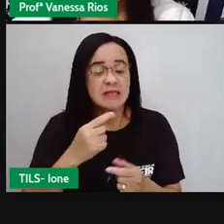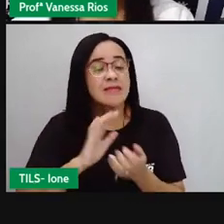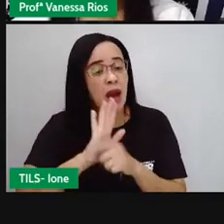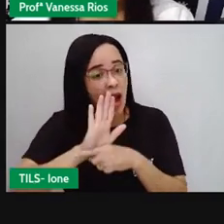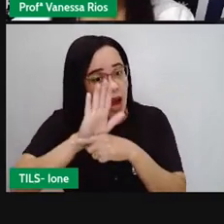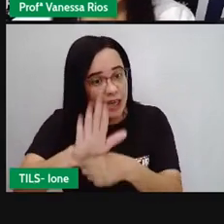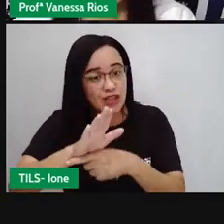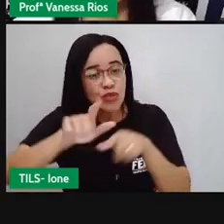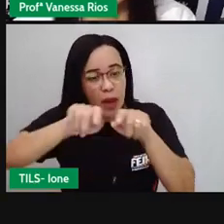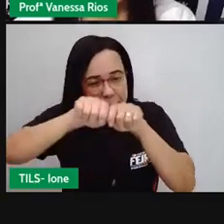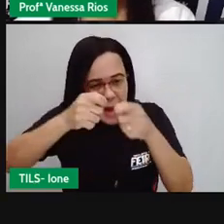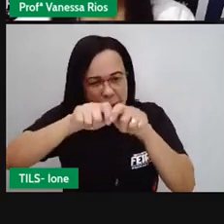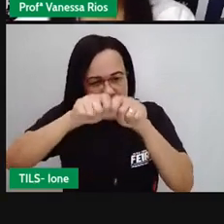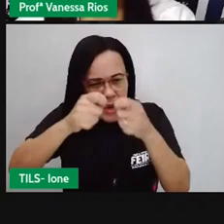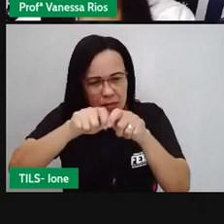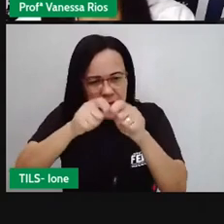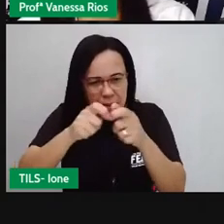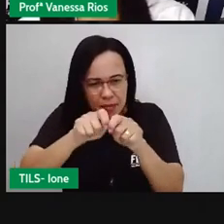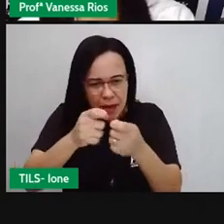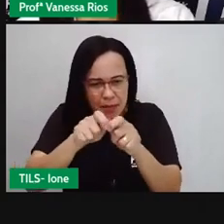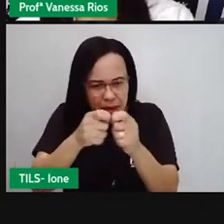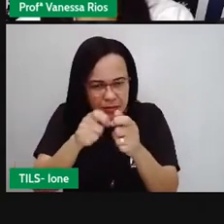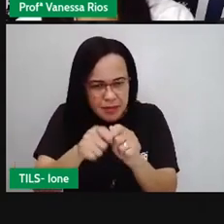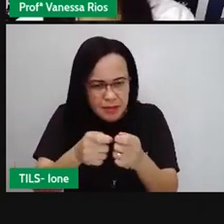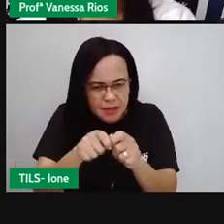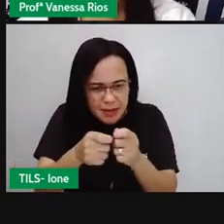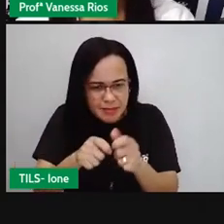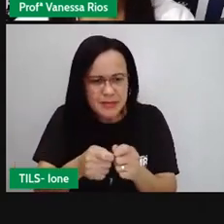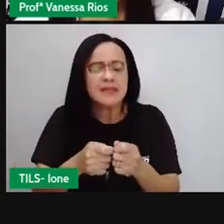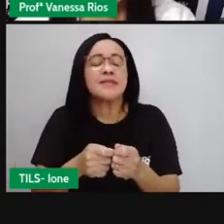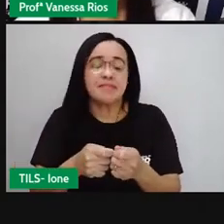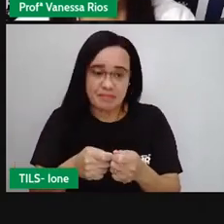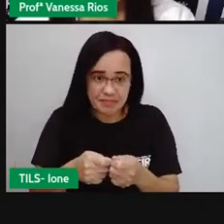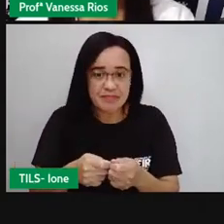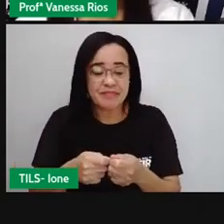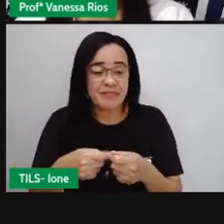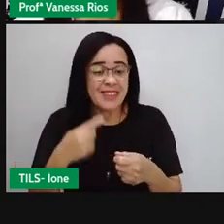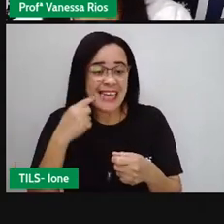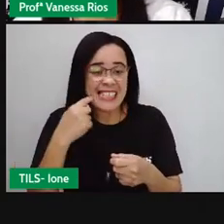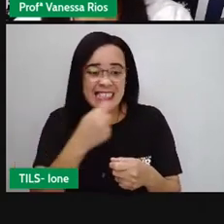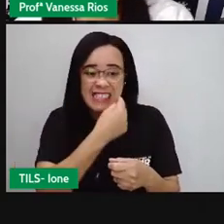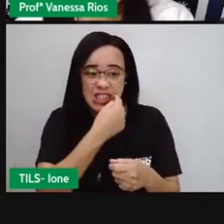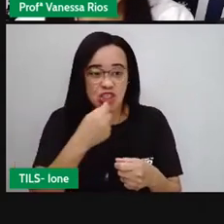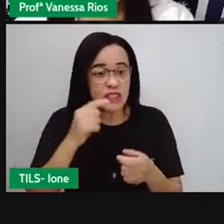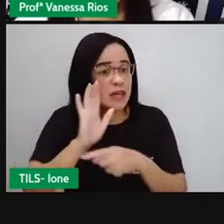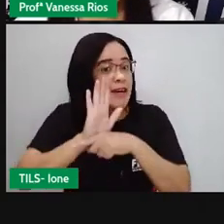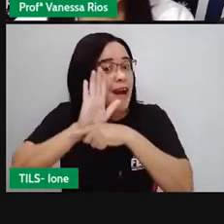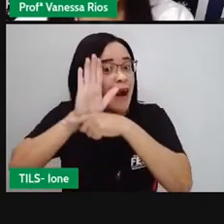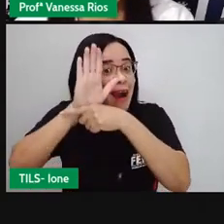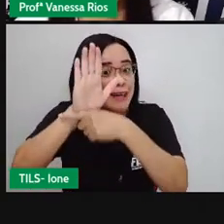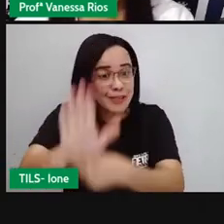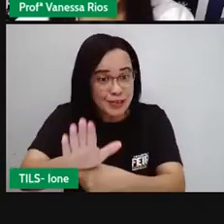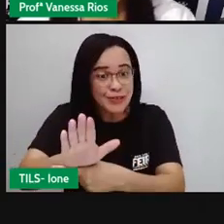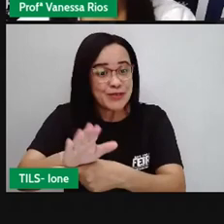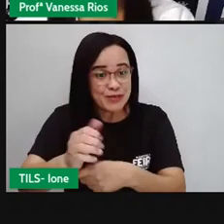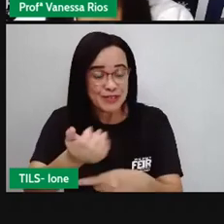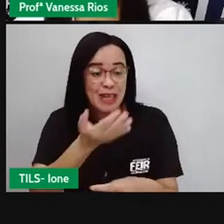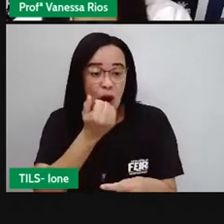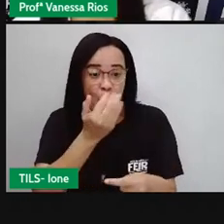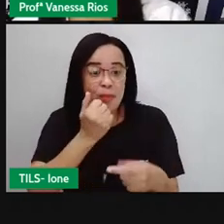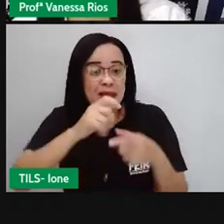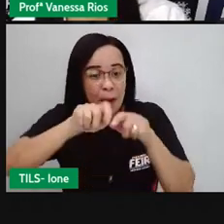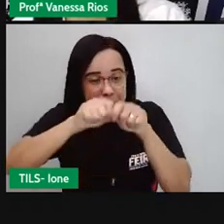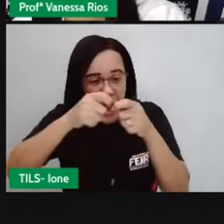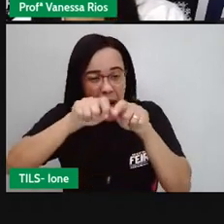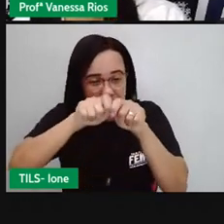gente já observou que até a forma, né, o formato dos dentes são apropriados para que esse processo aconteça. Então a